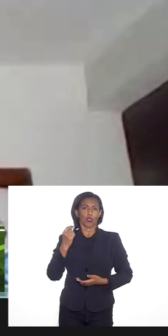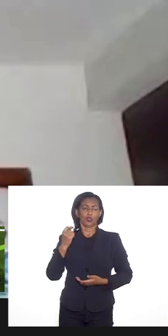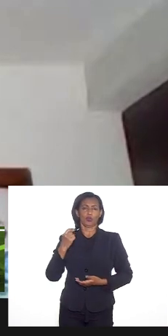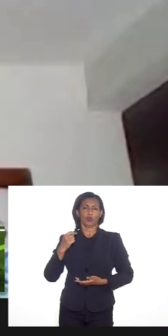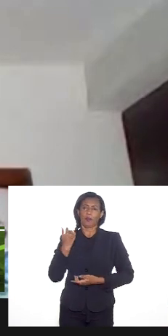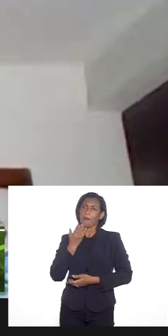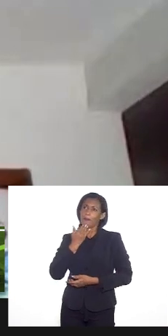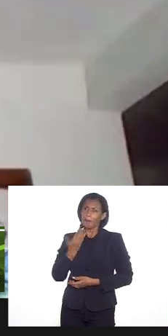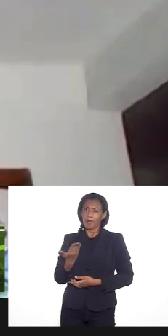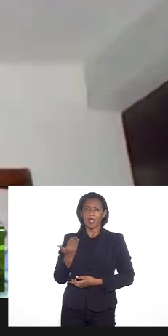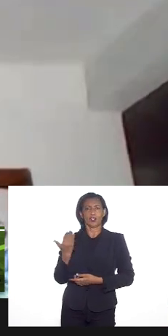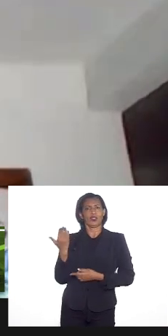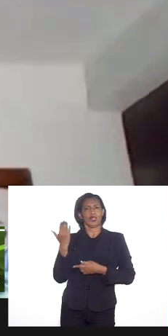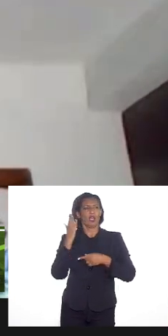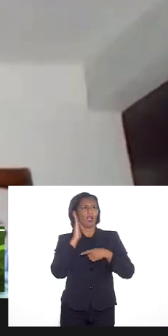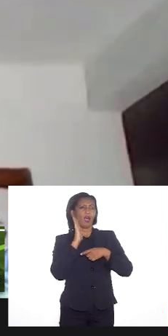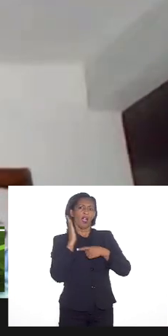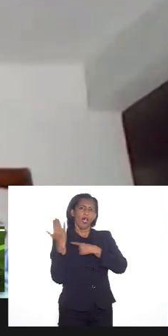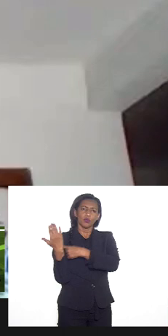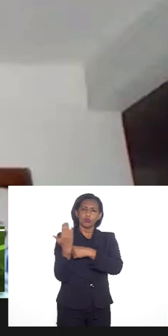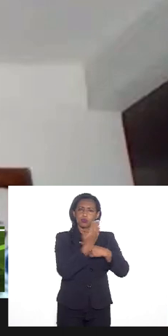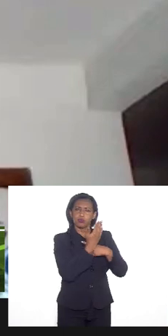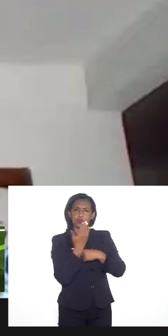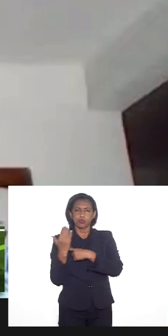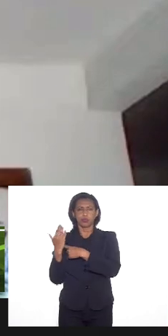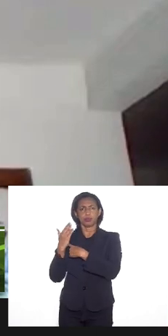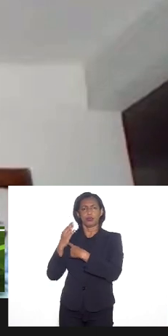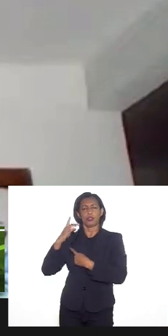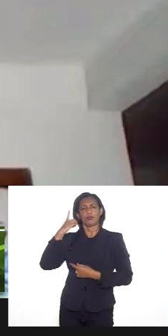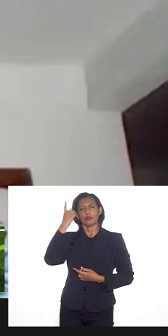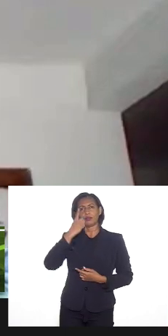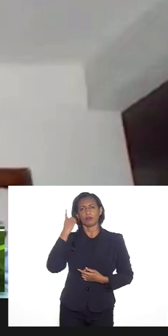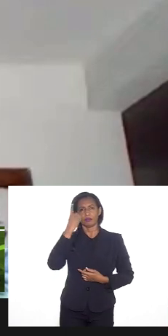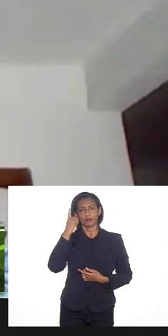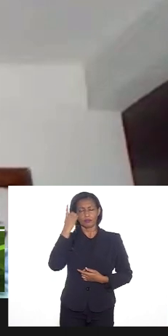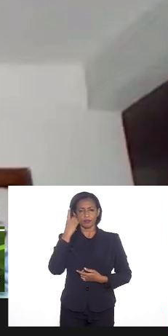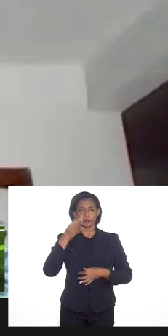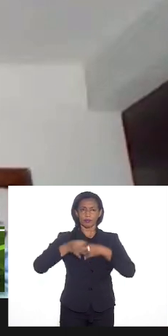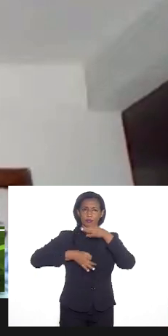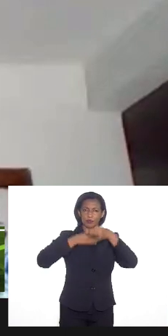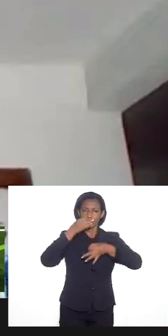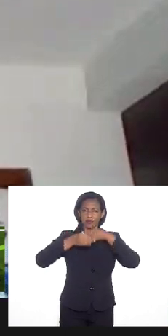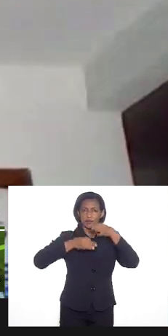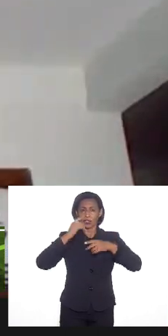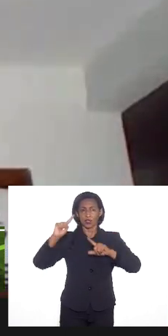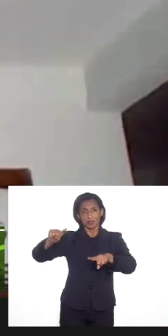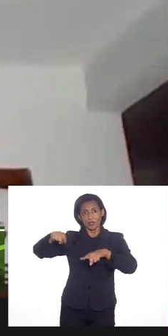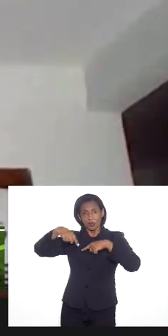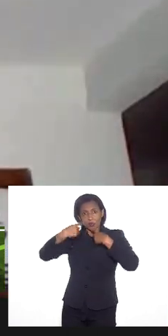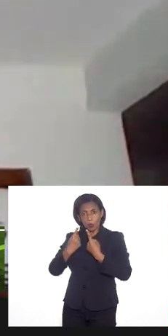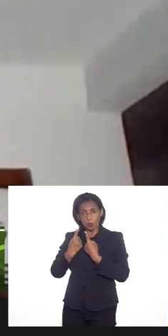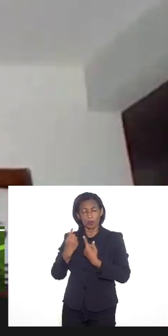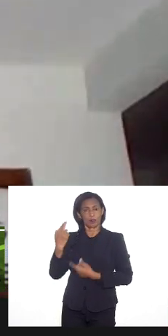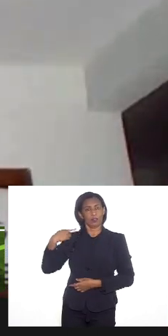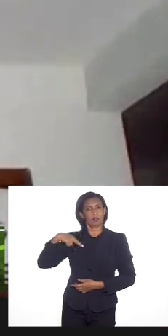ajuda dos nossos parlamentares envolvidos e sensíveis às questões que nos afligem, que